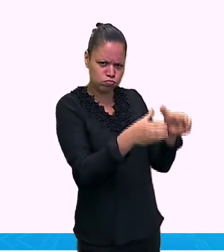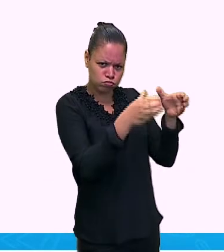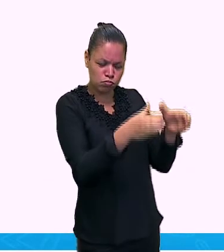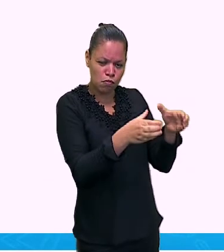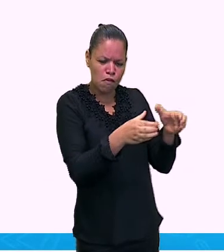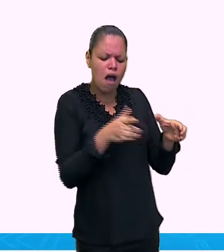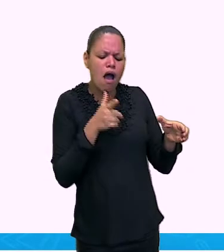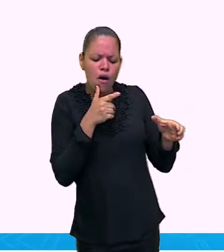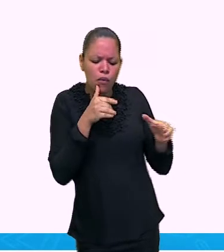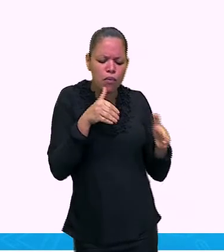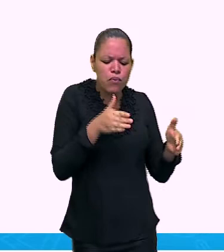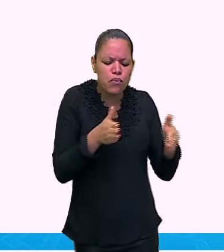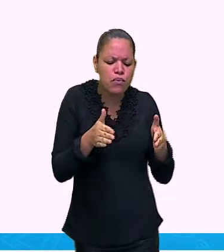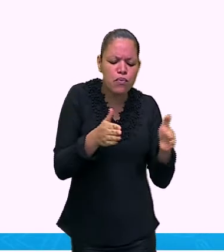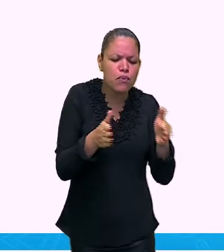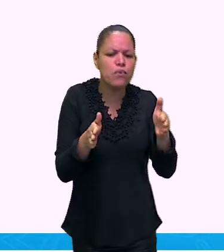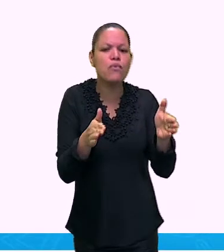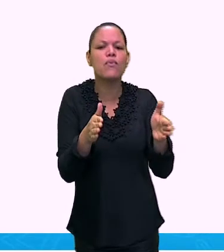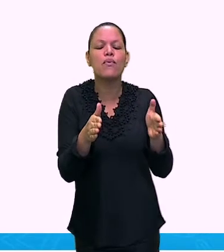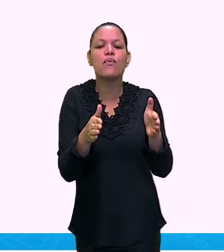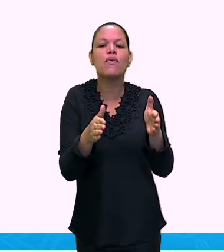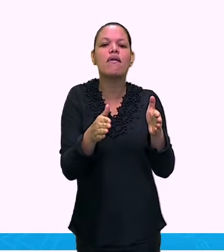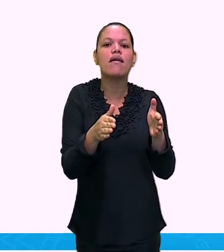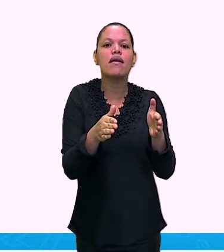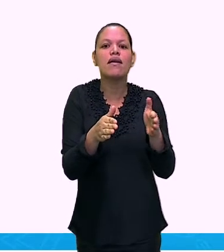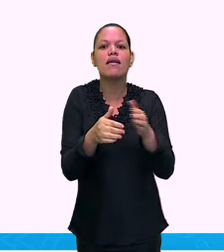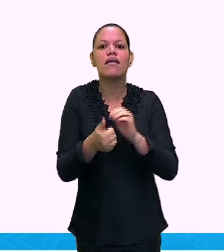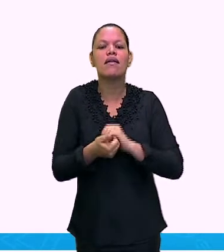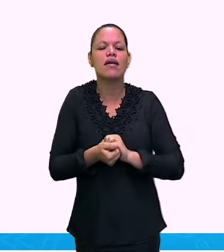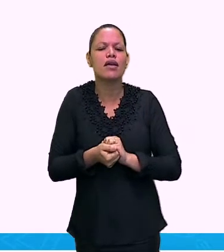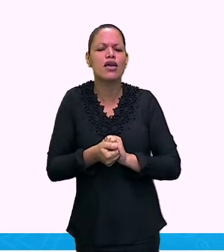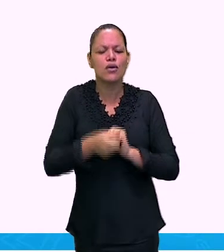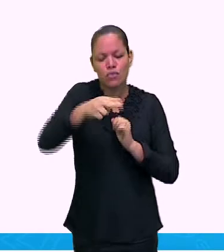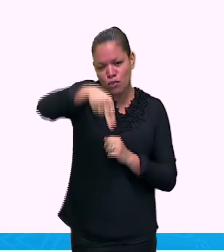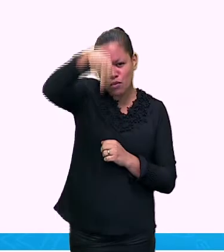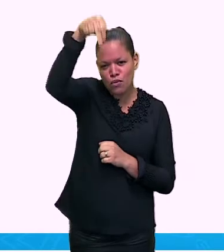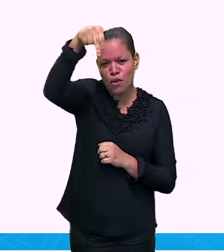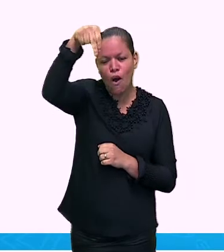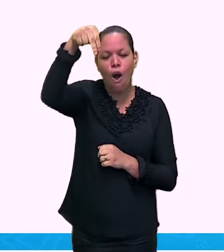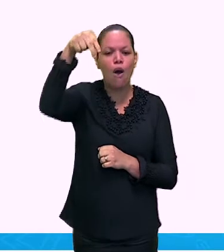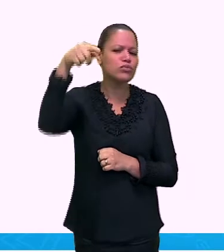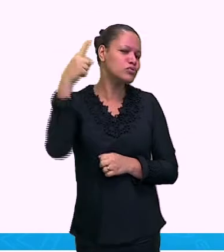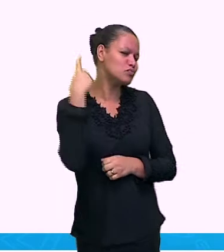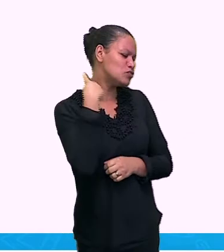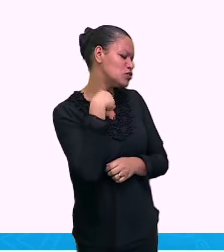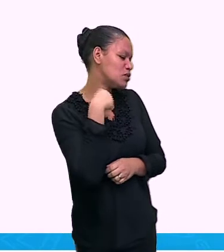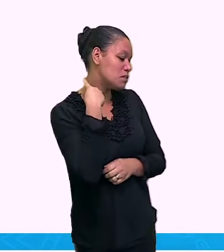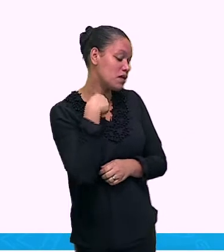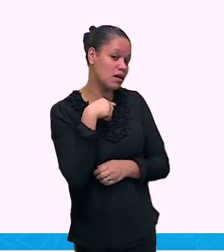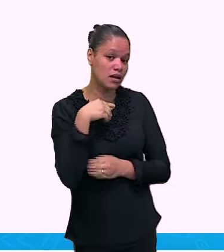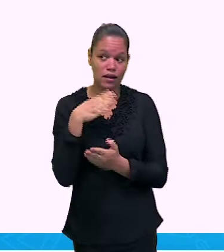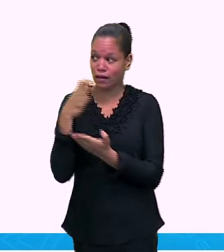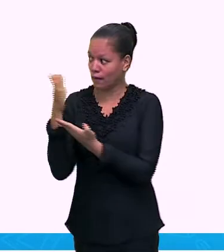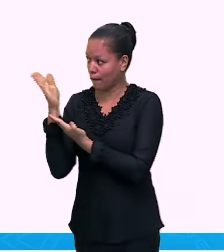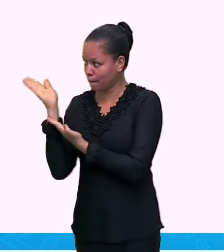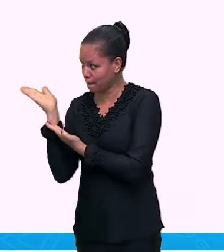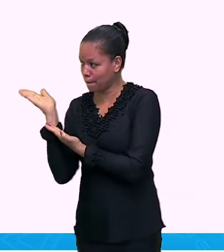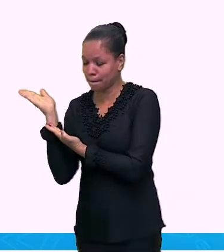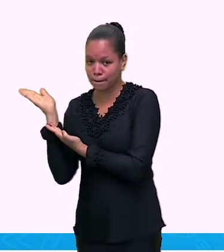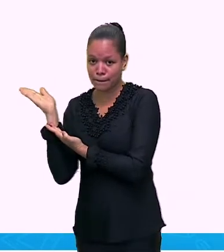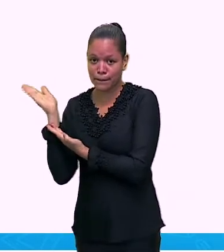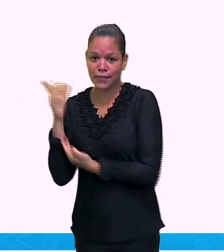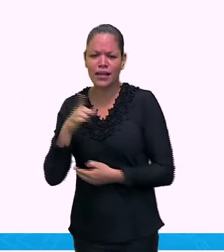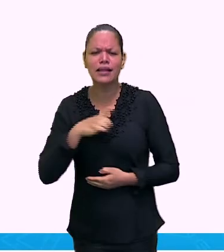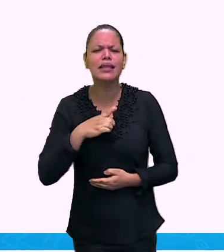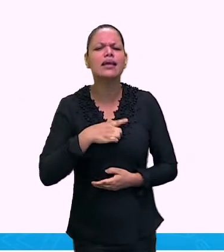margens do rio São Francisco, no norte de Minas Gerais. Aí a gente tem também os Pataxó.